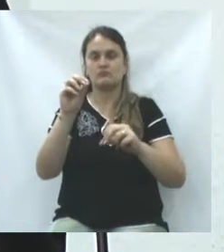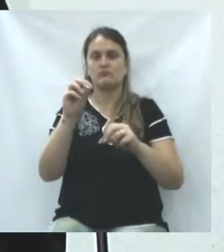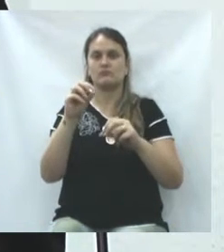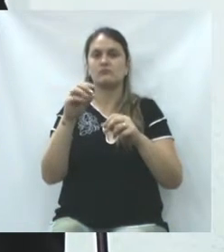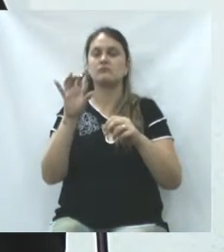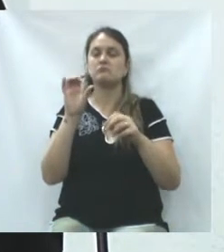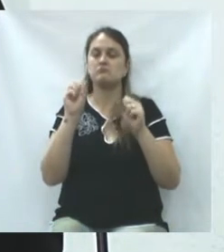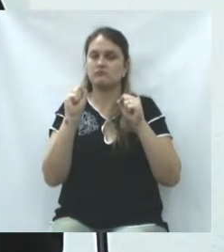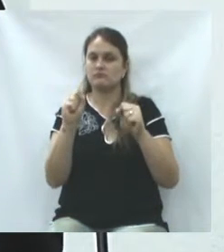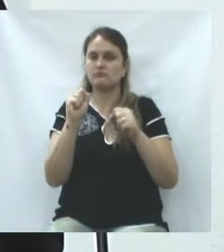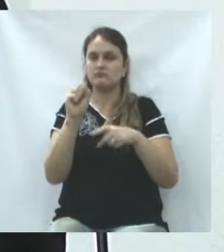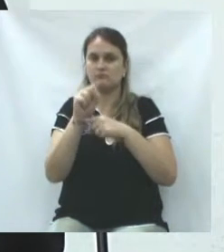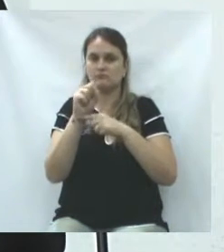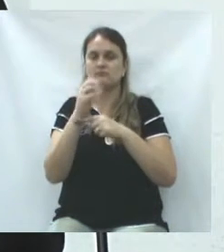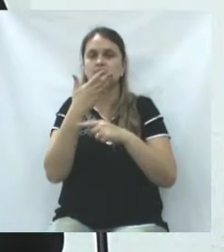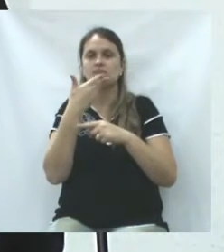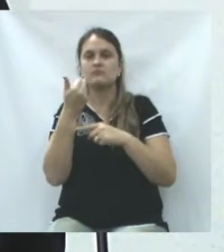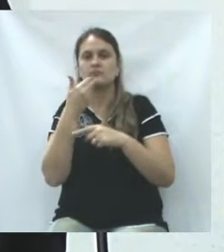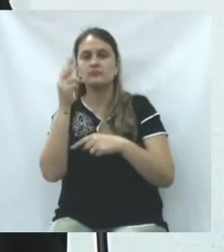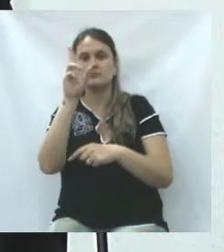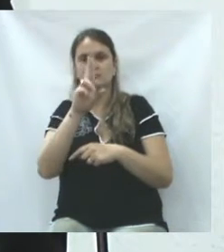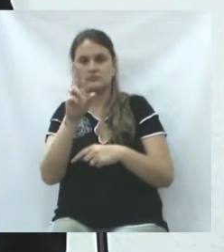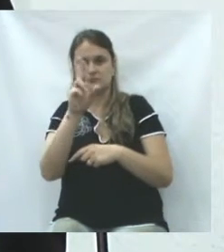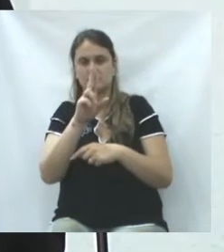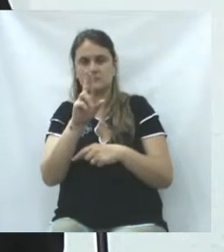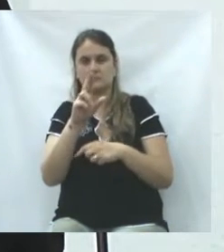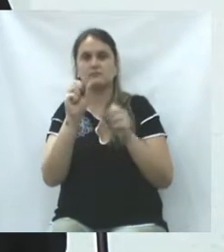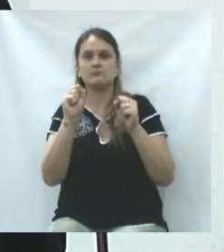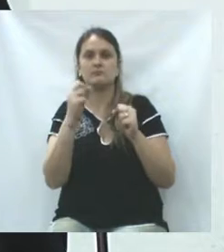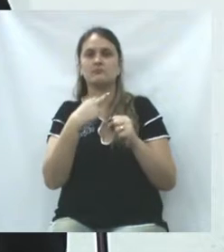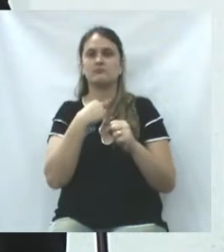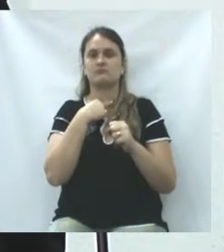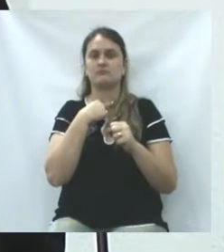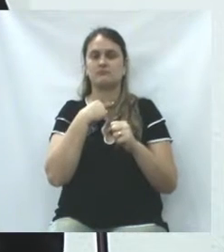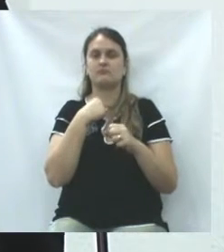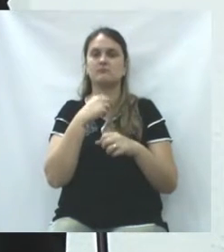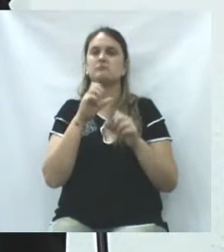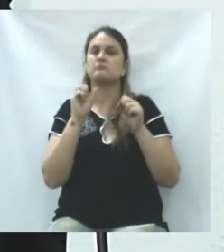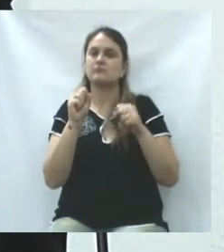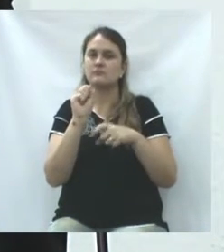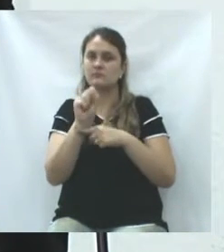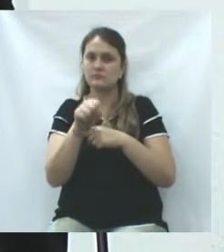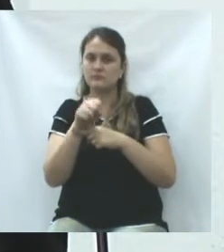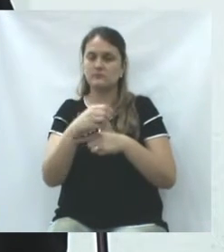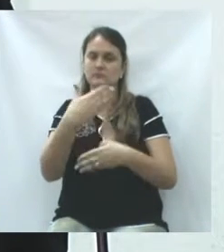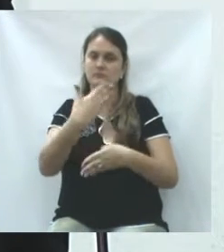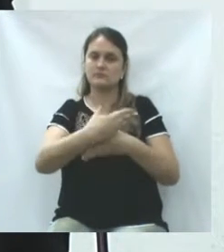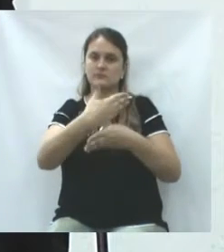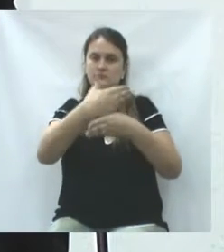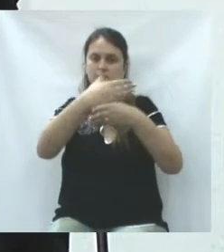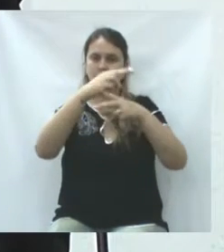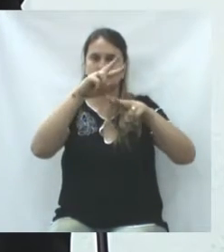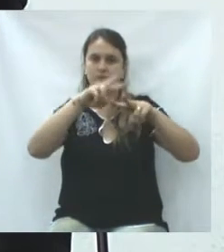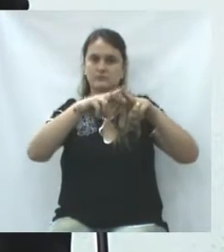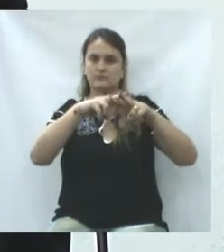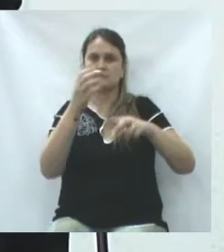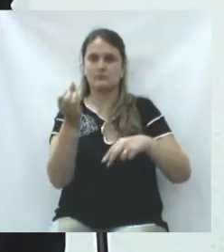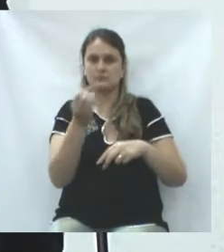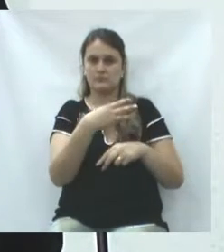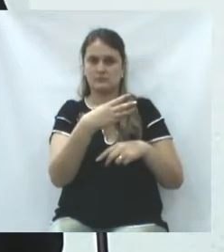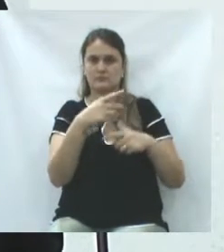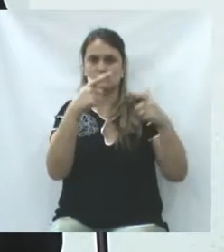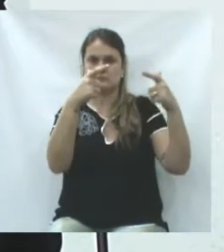pode ser, sim, melhor utilizada e pode vir atender, sim, a construção do